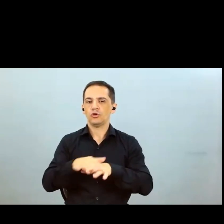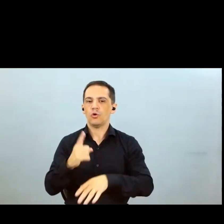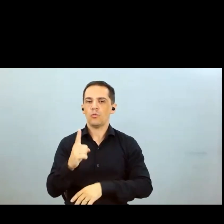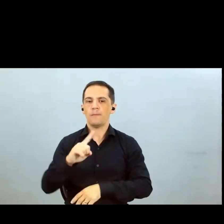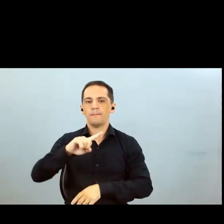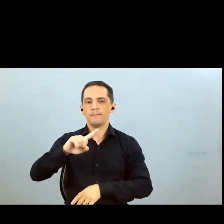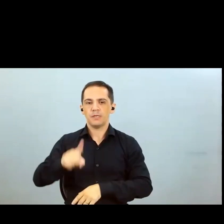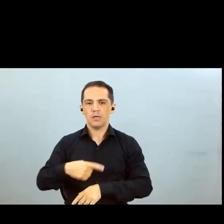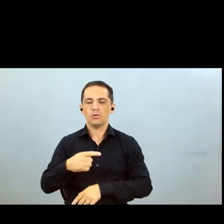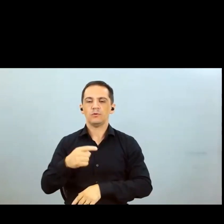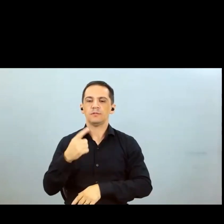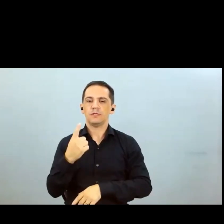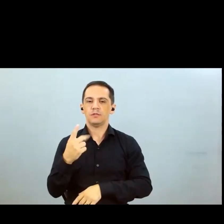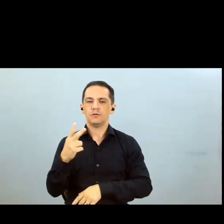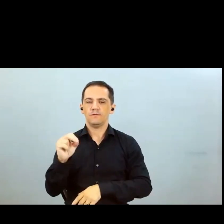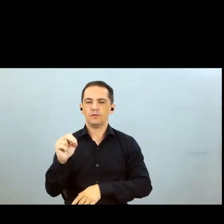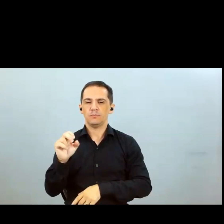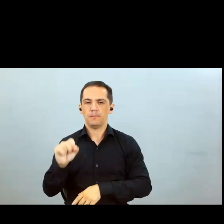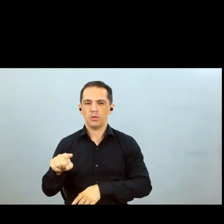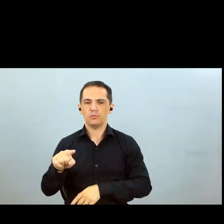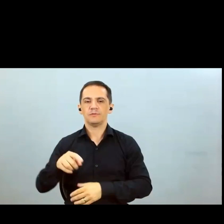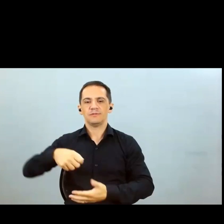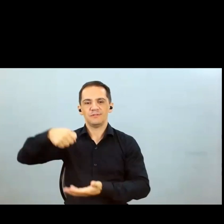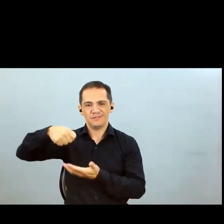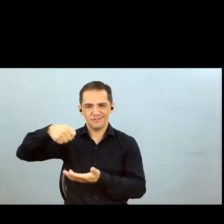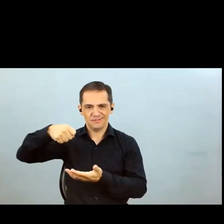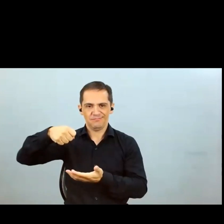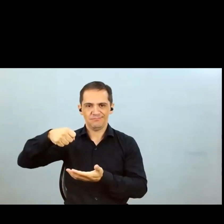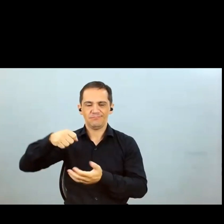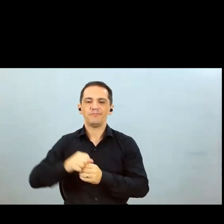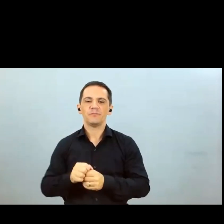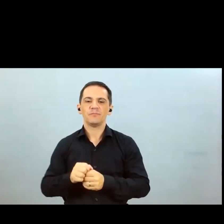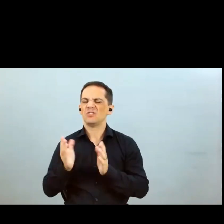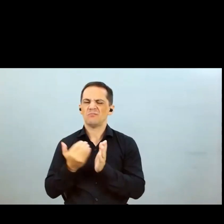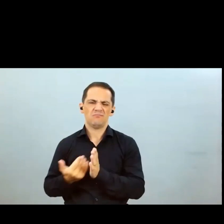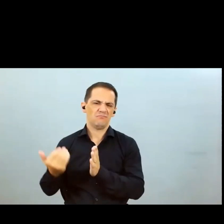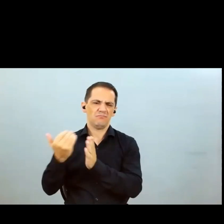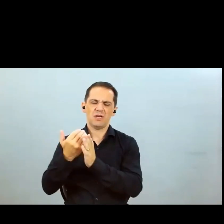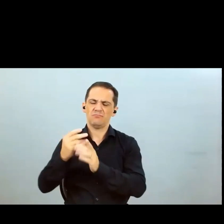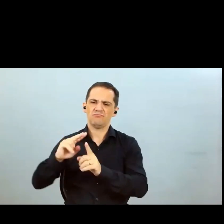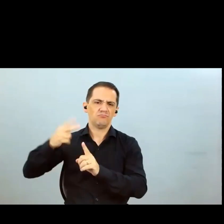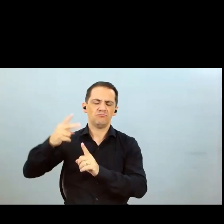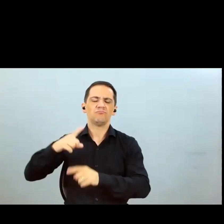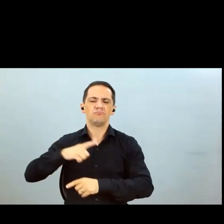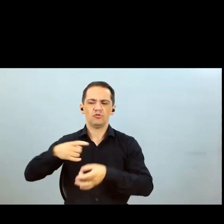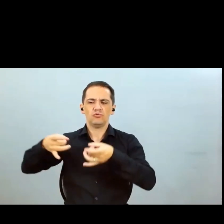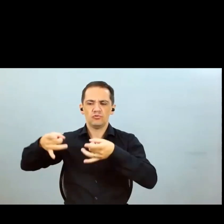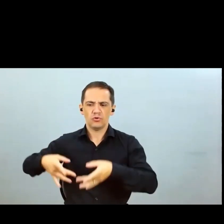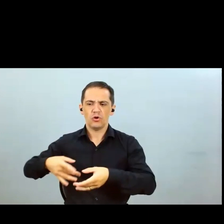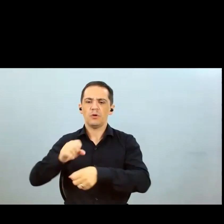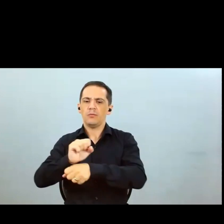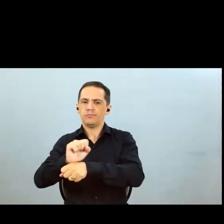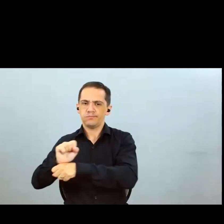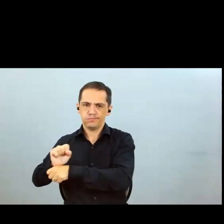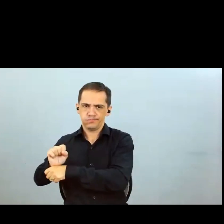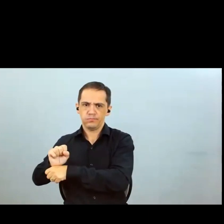de semente de soja já produzimos obviamente mais que isso para poder sempre ter o volume de reserva para atender algum problema de qualidade